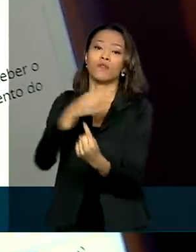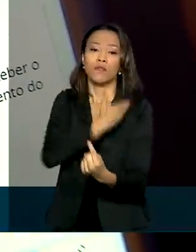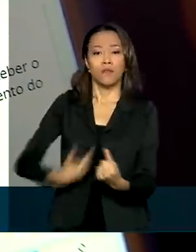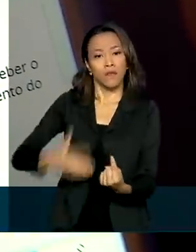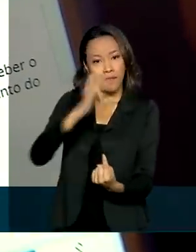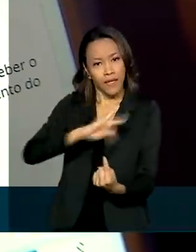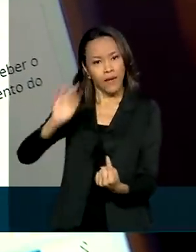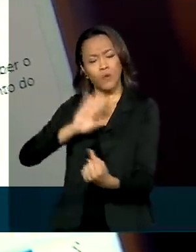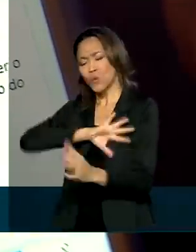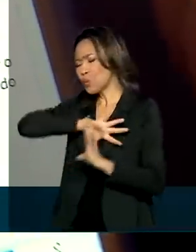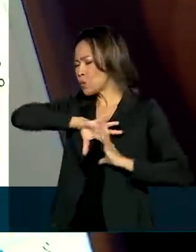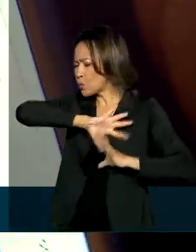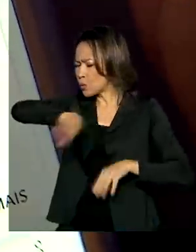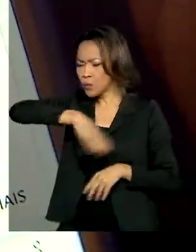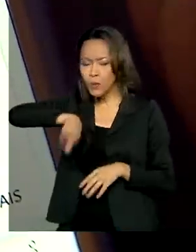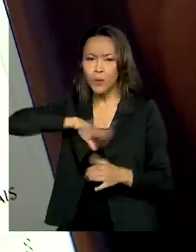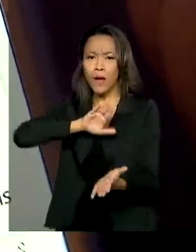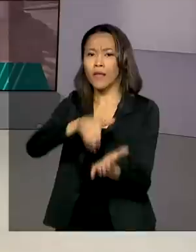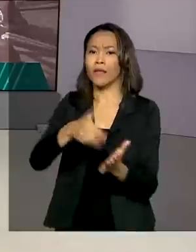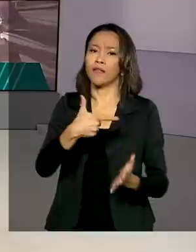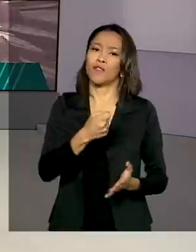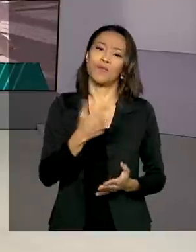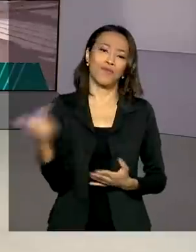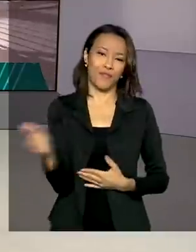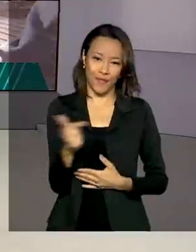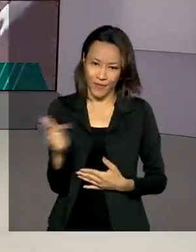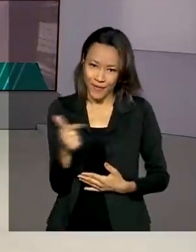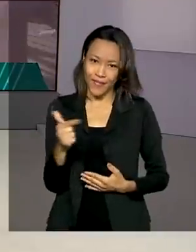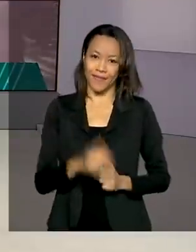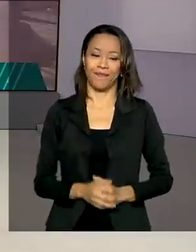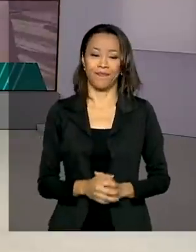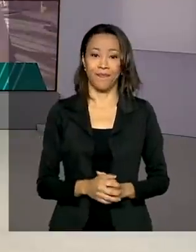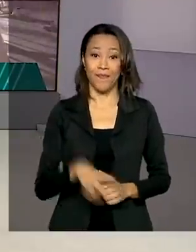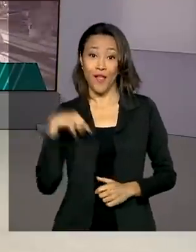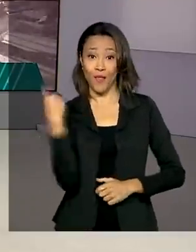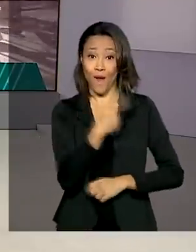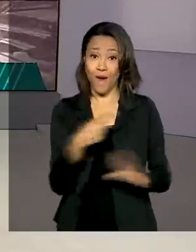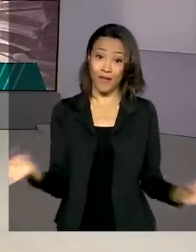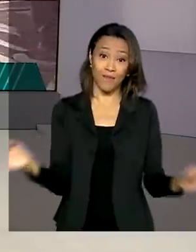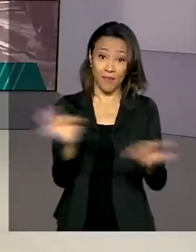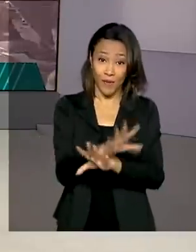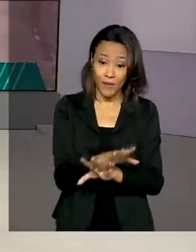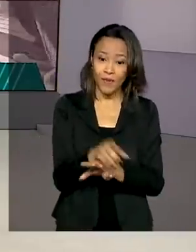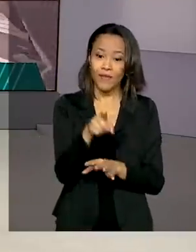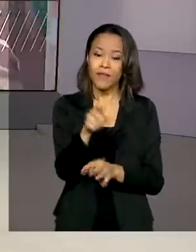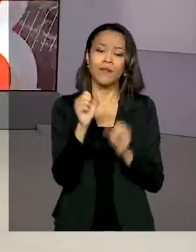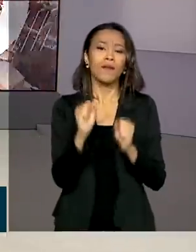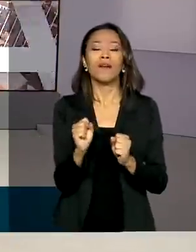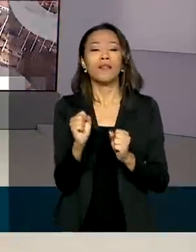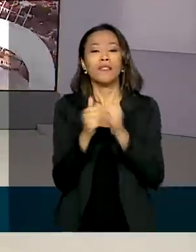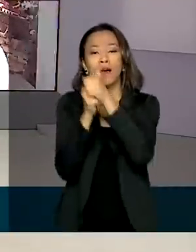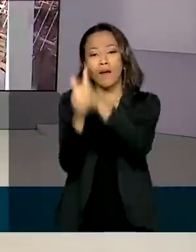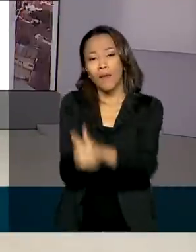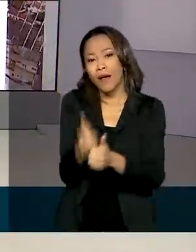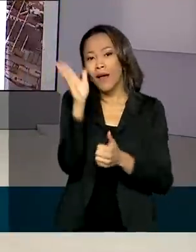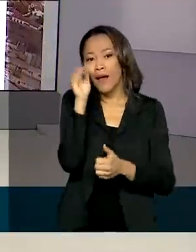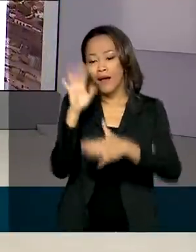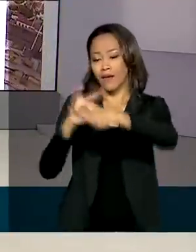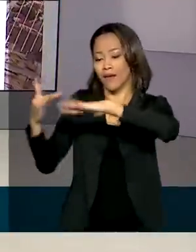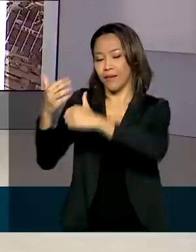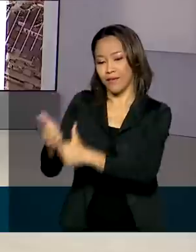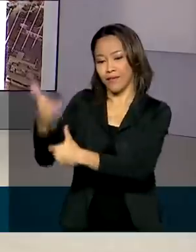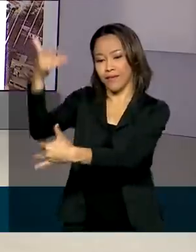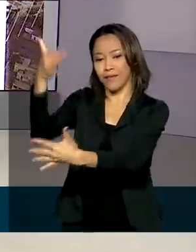até 2022. O Brasil em Dia termina aqui. Nos acompanhe também pelas redes sociais.